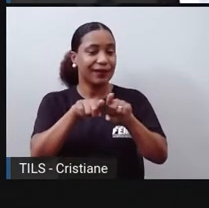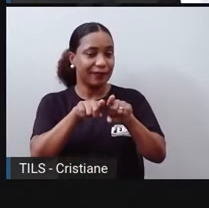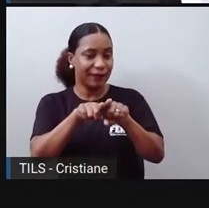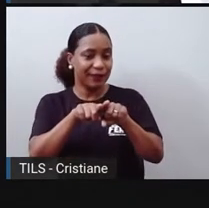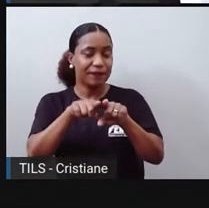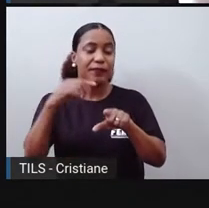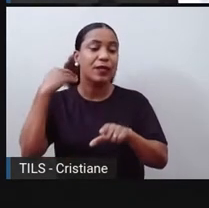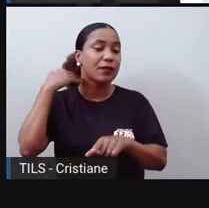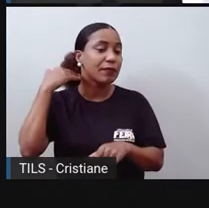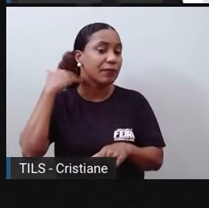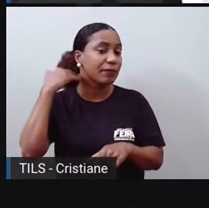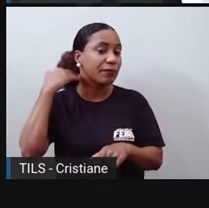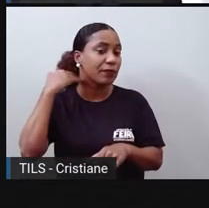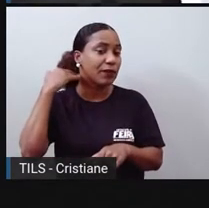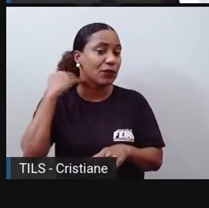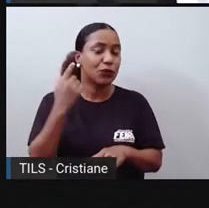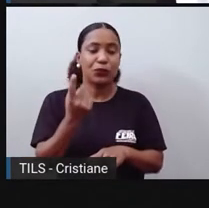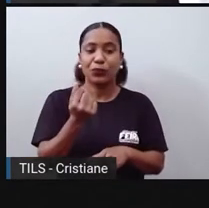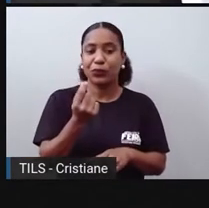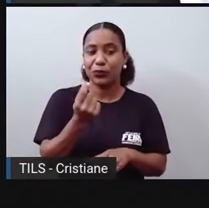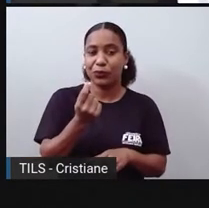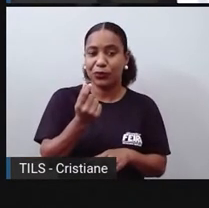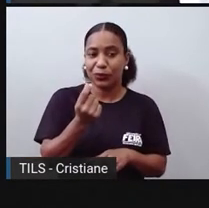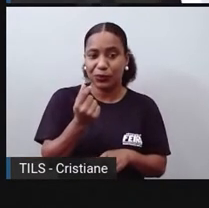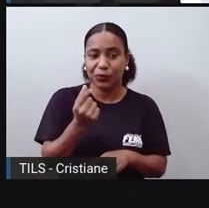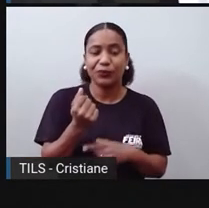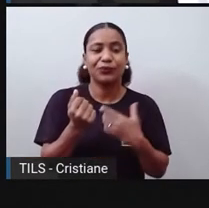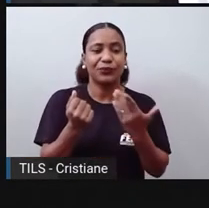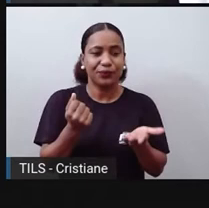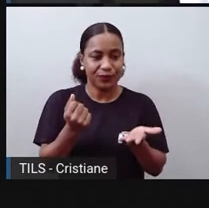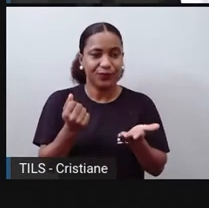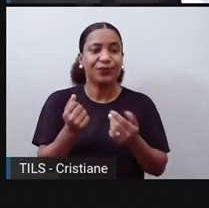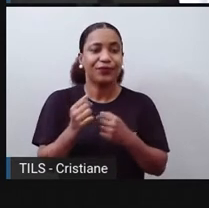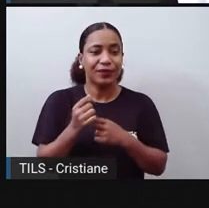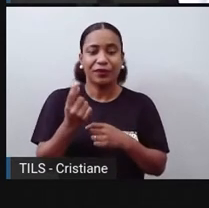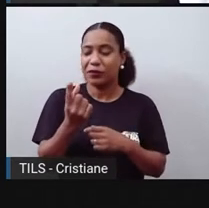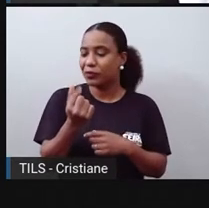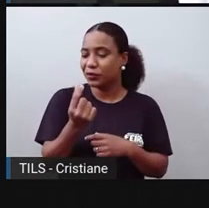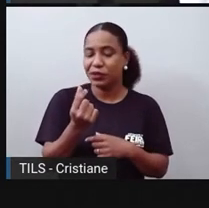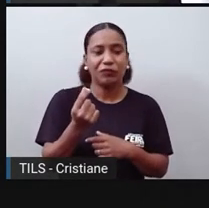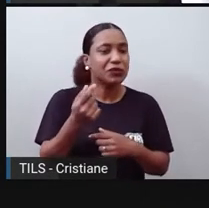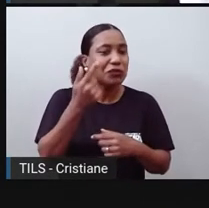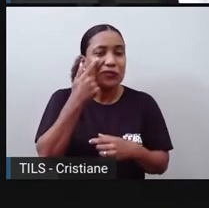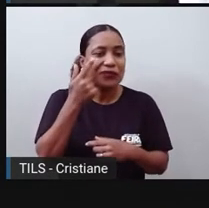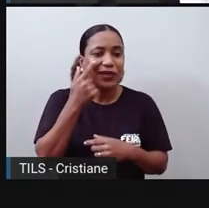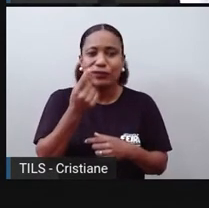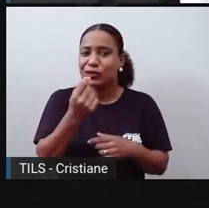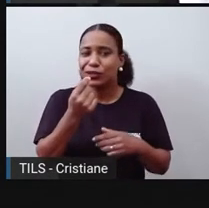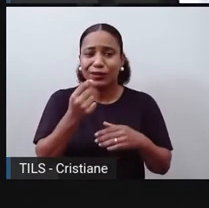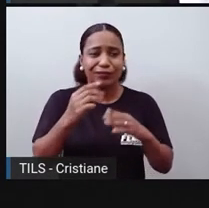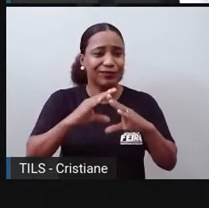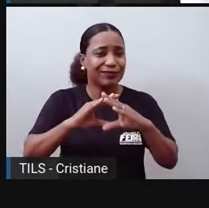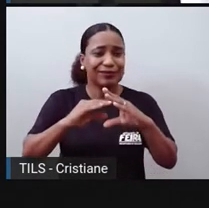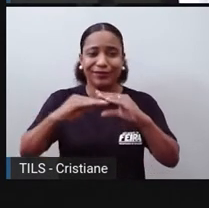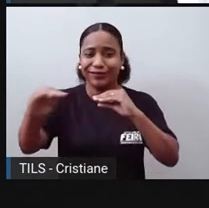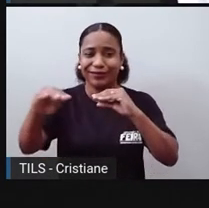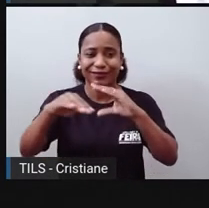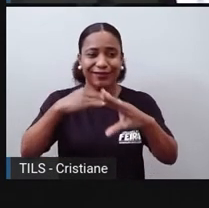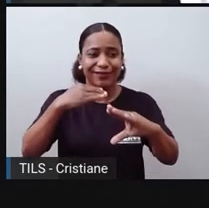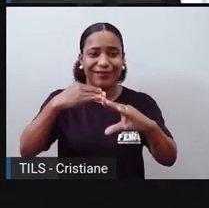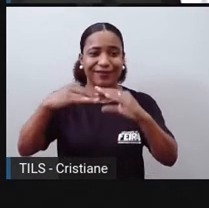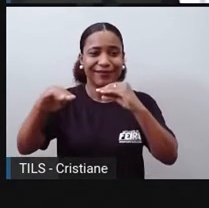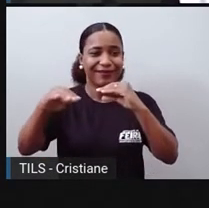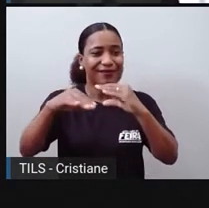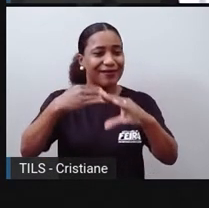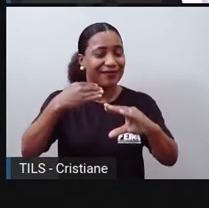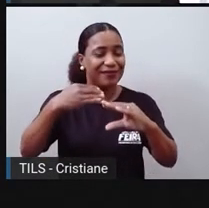que você nem vê a cor do dinheiro. O dinheiro entra e sai ali, né, de forma virtual, e que você nem sabe ali, né? Você basta